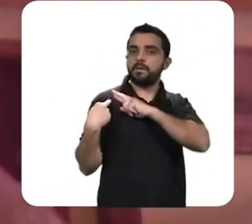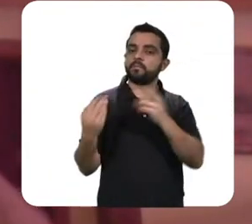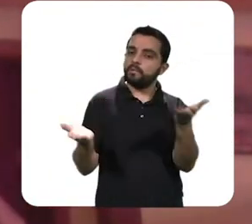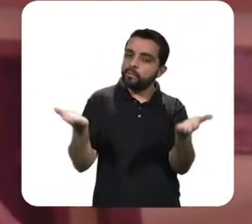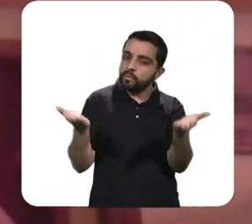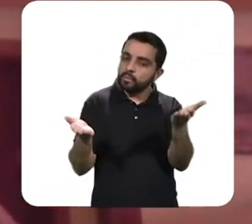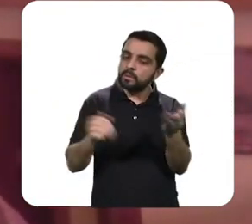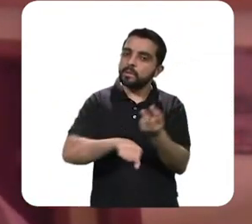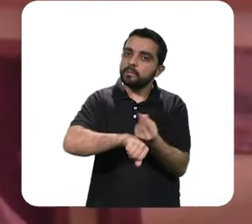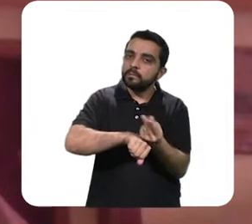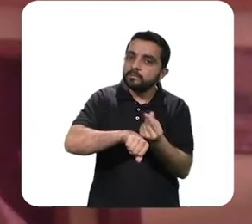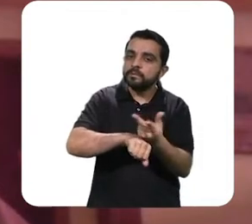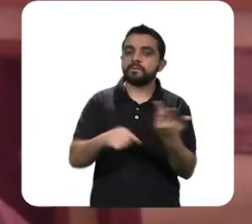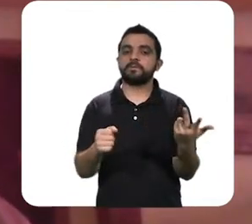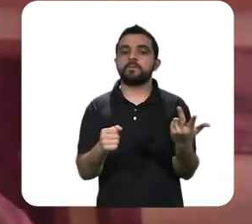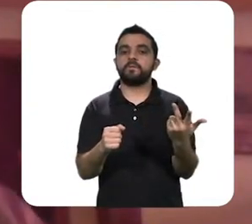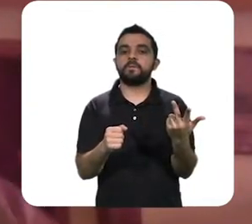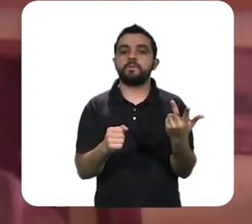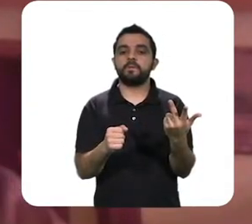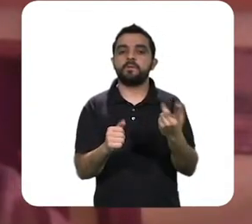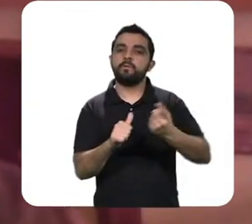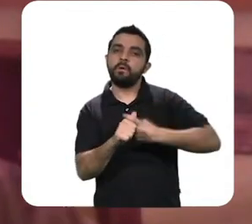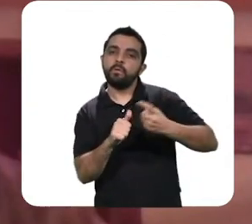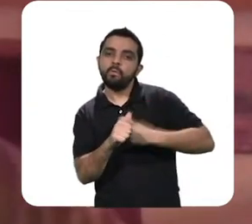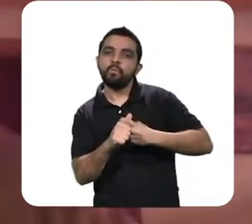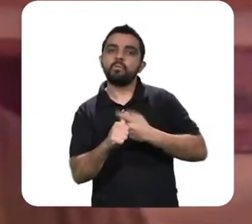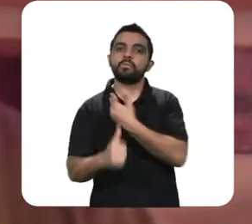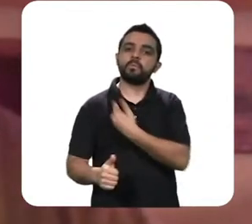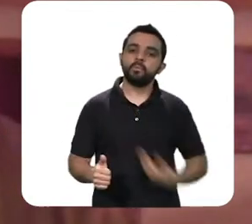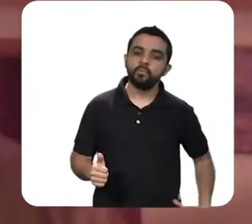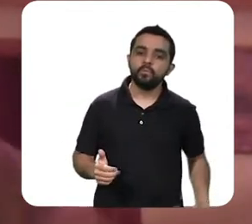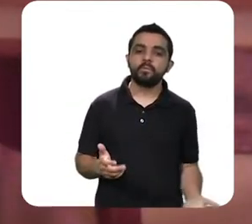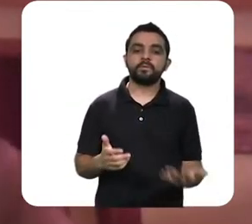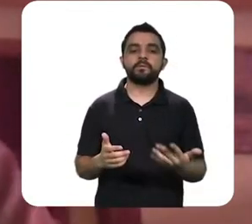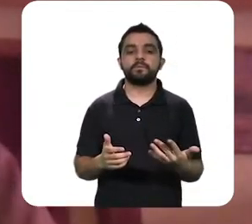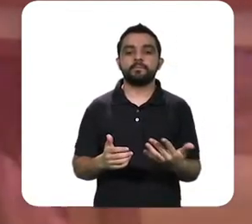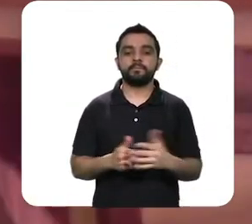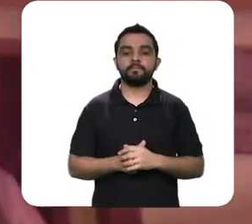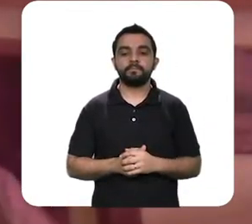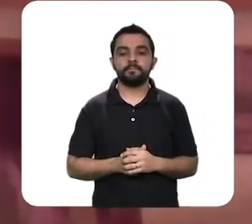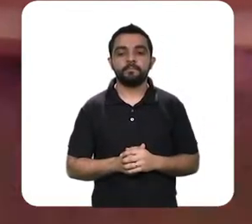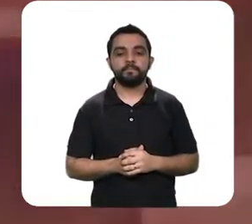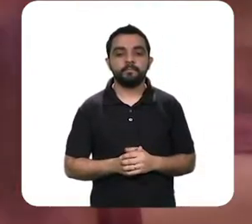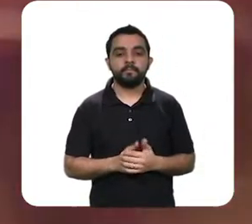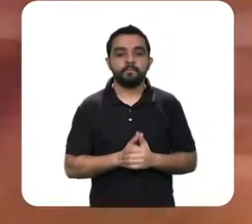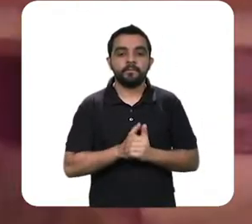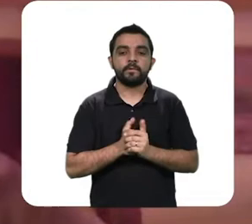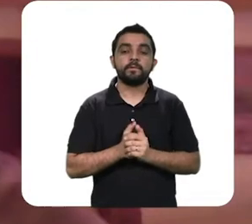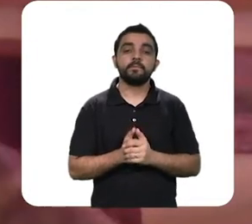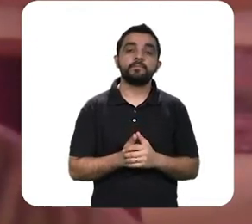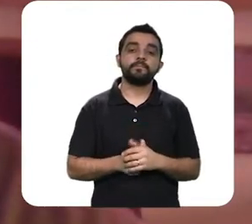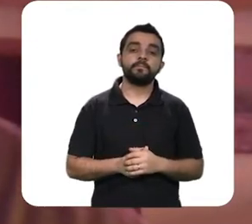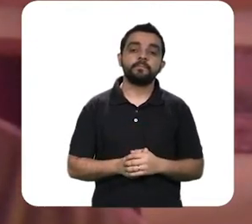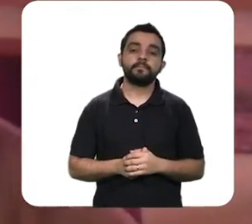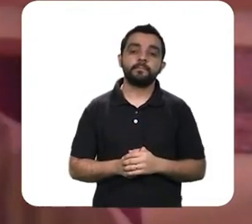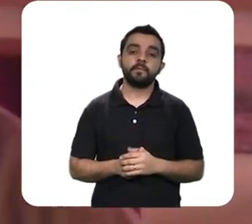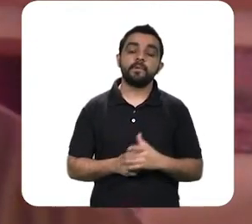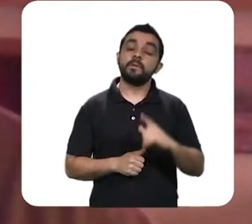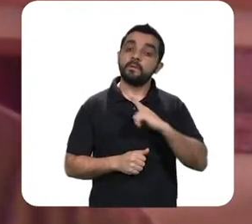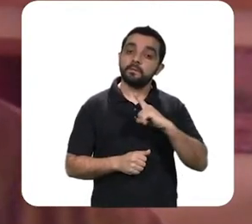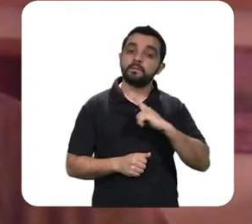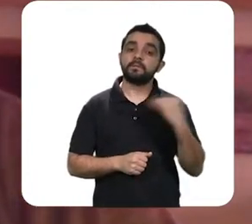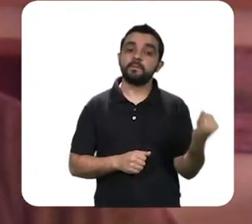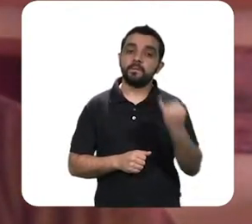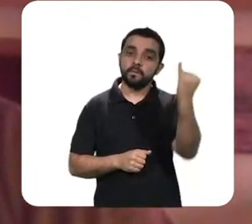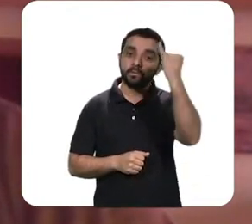da manutenção das contas públicas vou falar que o último paralelo histórico embora dando o total resumo aos colegas da economia